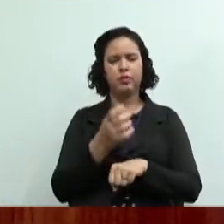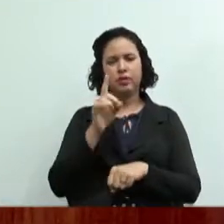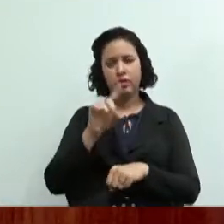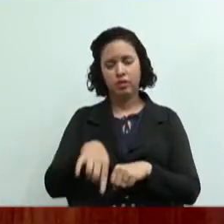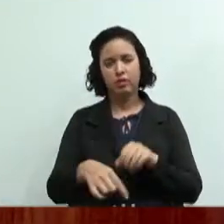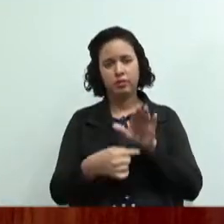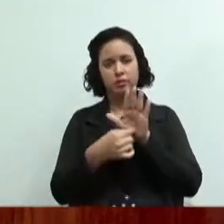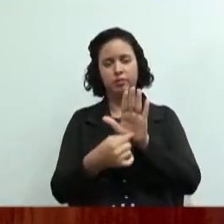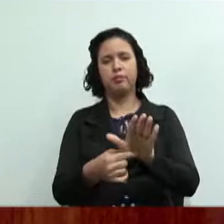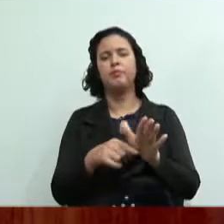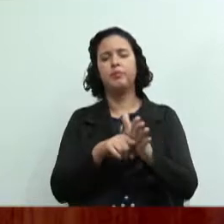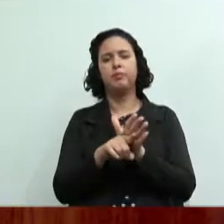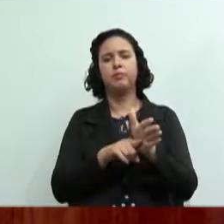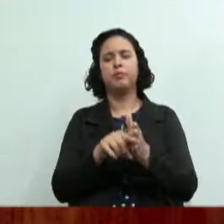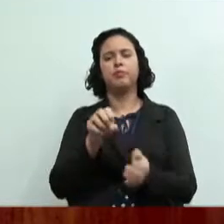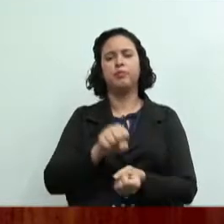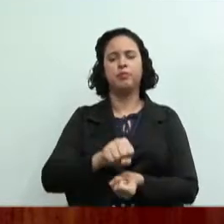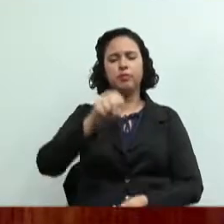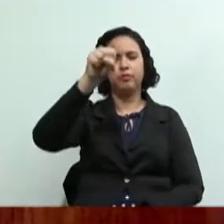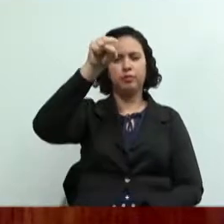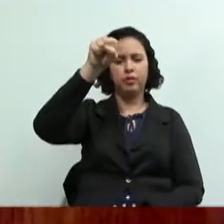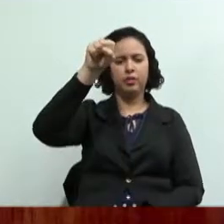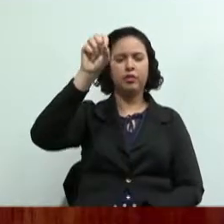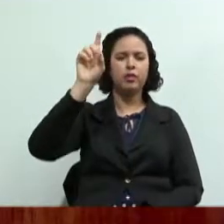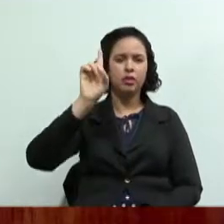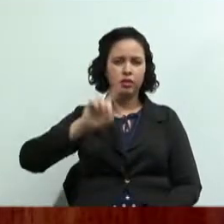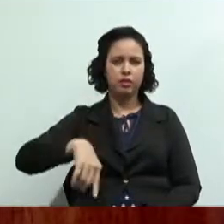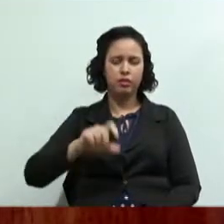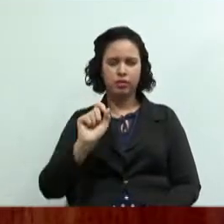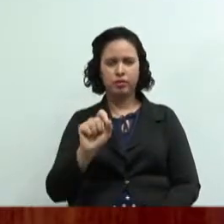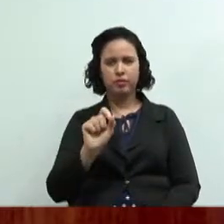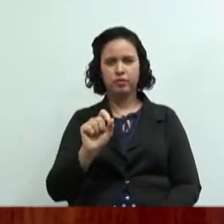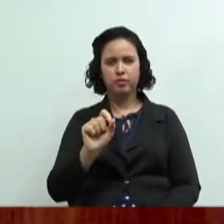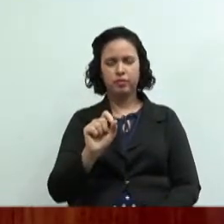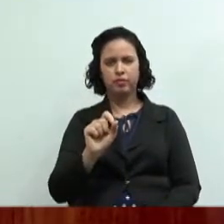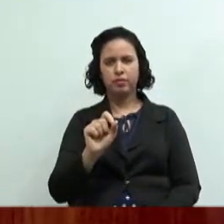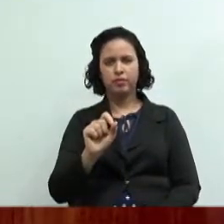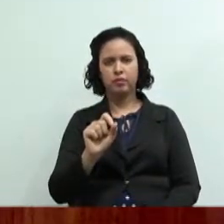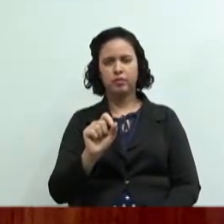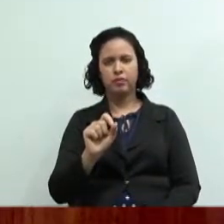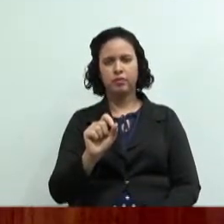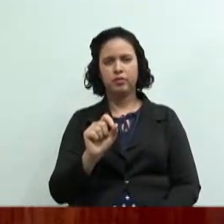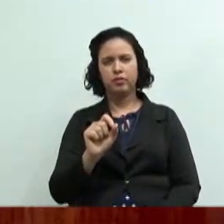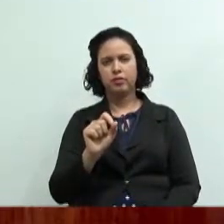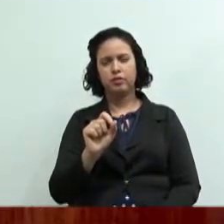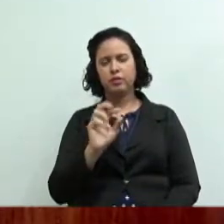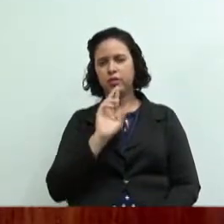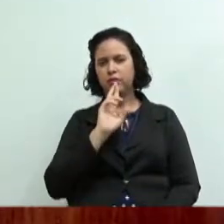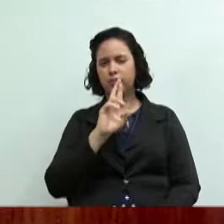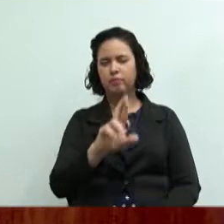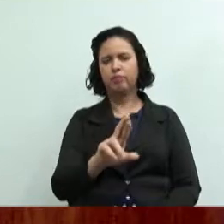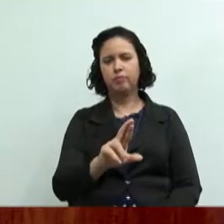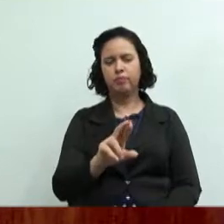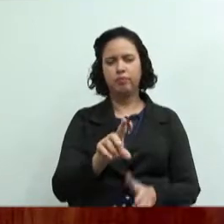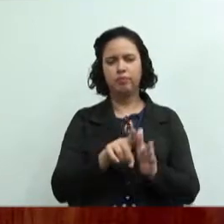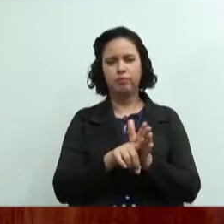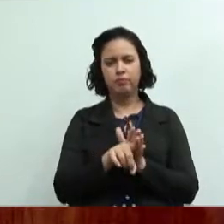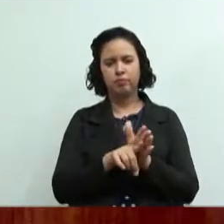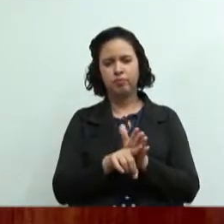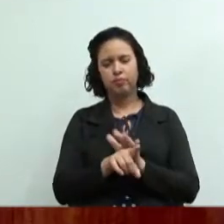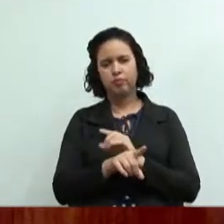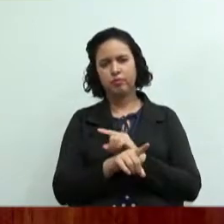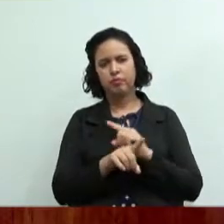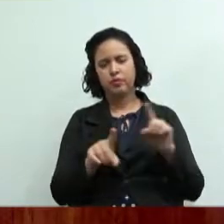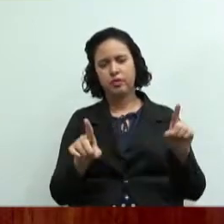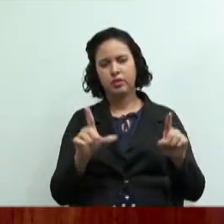da pesquisa e do banner o banner nada mais é do que é uma forma de apresentar o resultado da pesquisa porém a gente tem